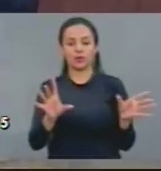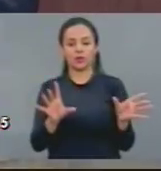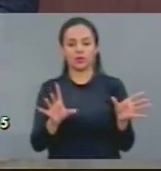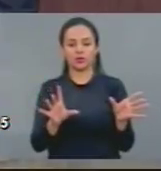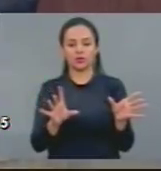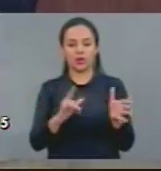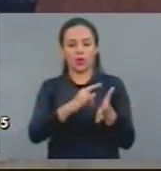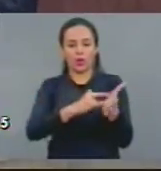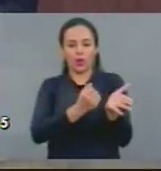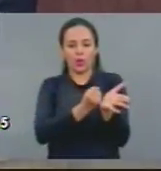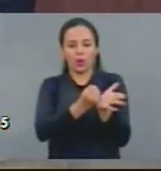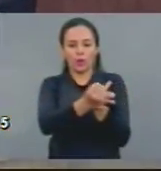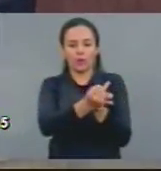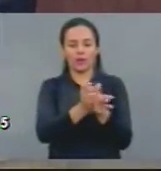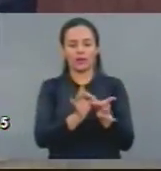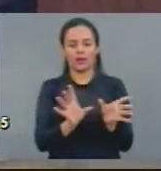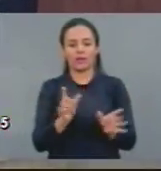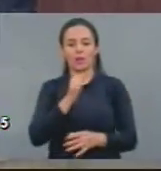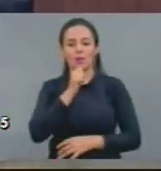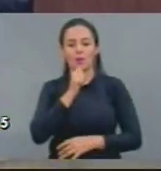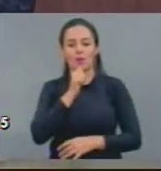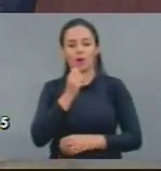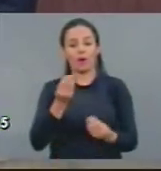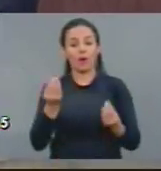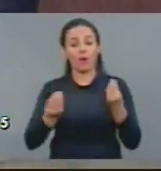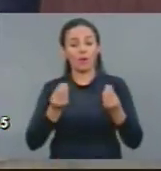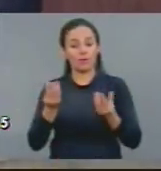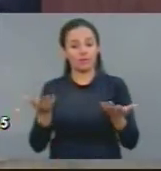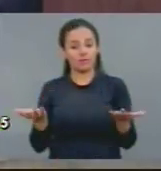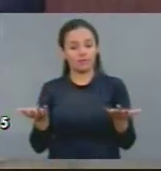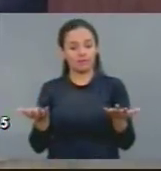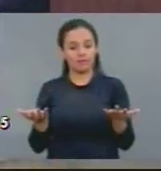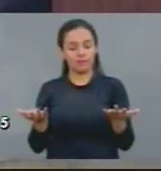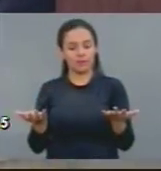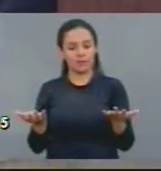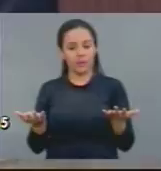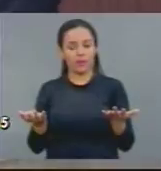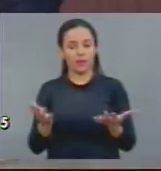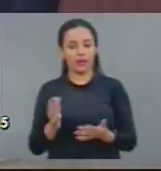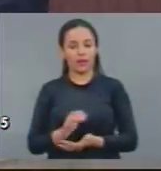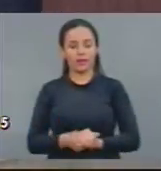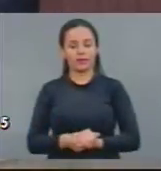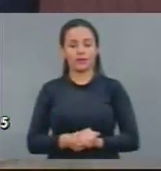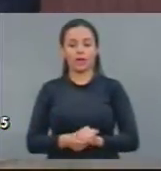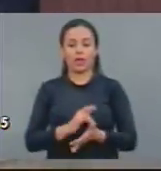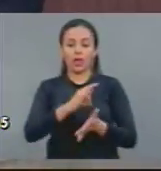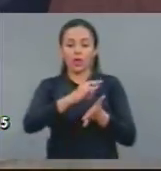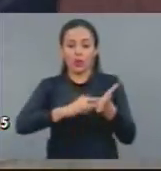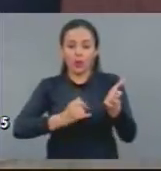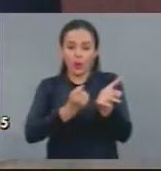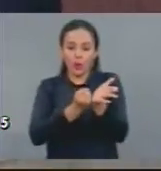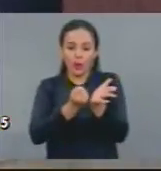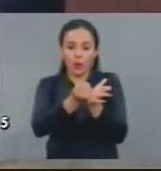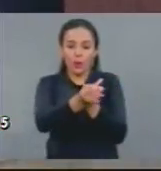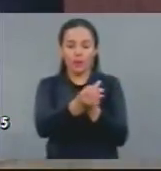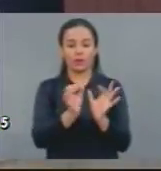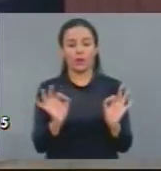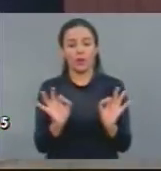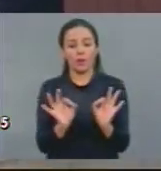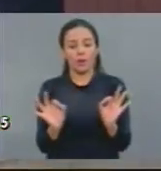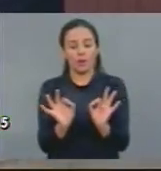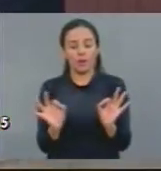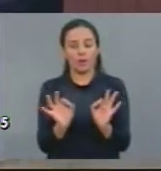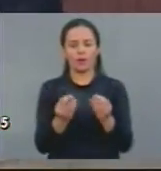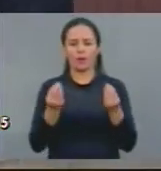72% de outorgas de água, de concessão de uso da água, 72